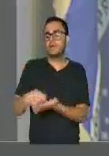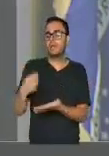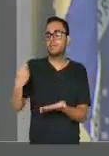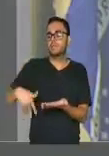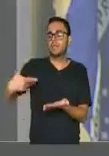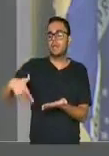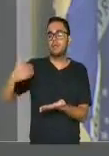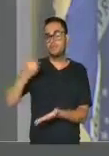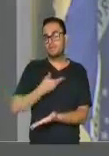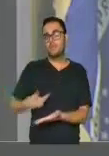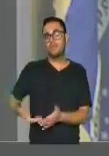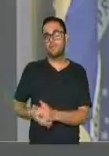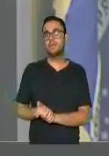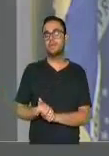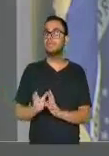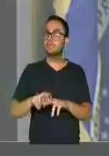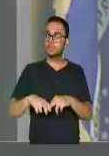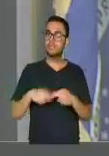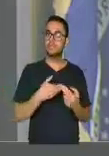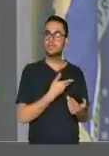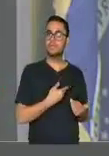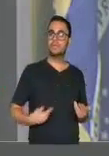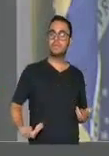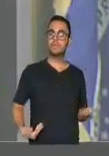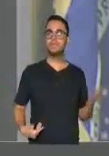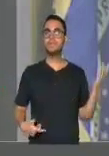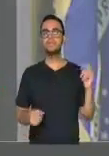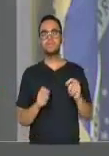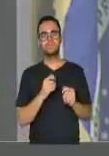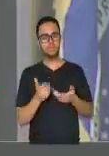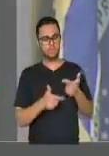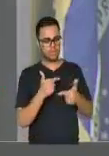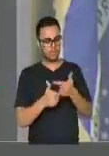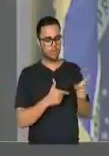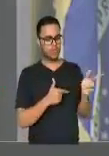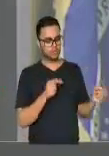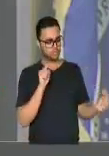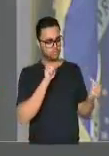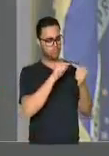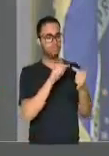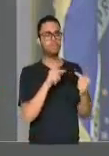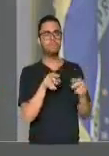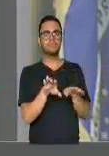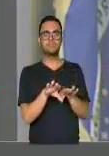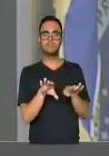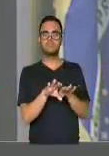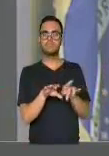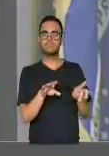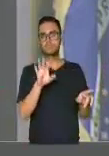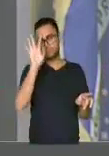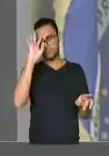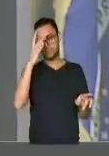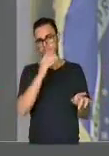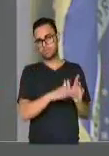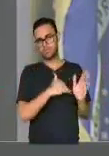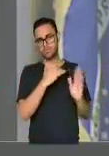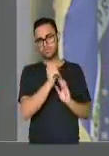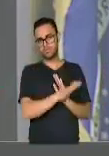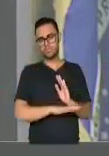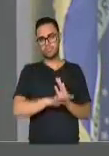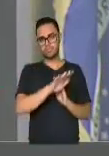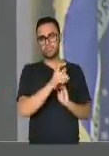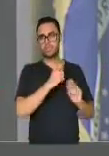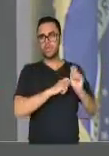o governo. E o governador José Ivo Sartori vem trabalhando nessa linha. E o resultado de toda essa economia,